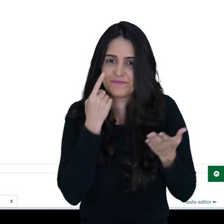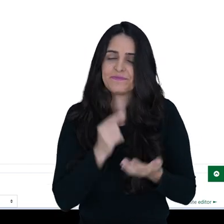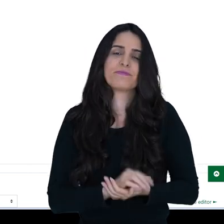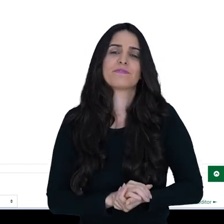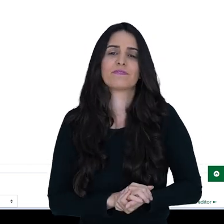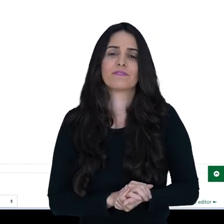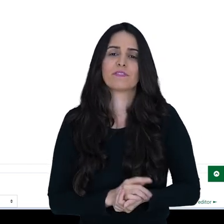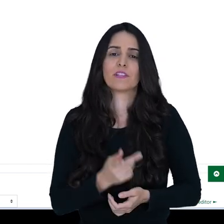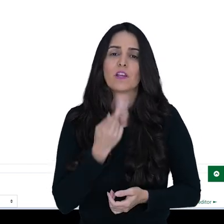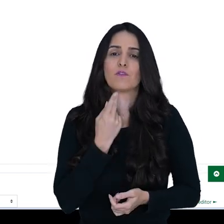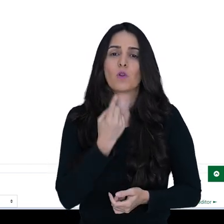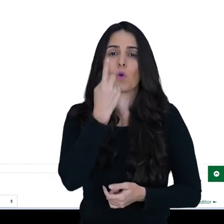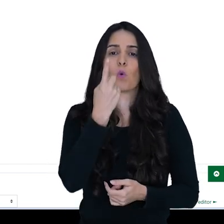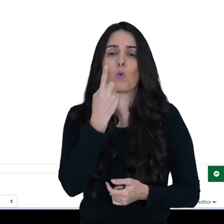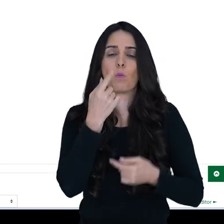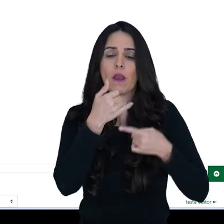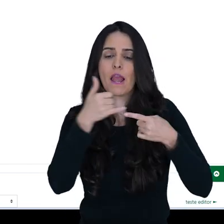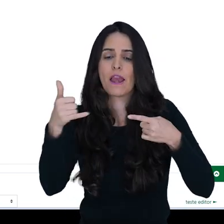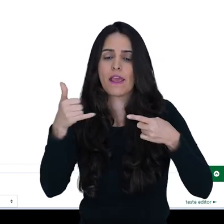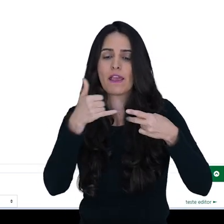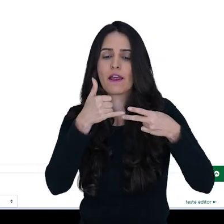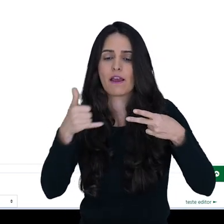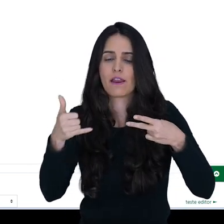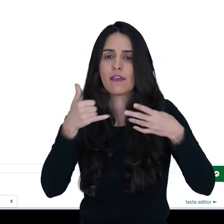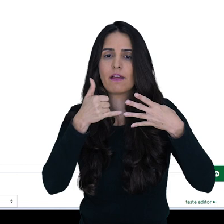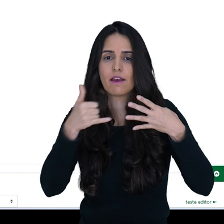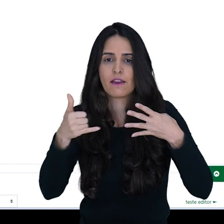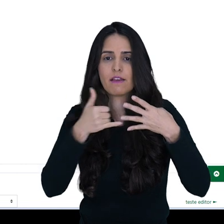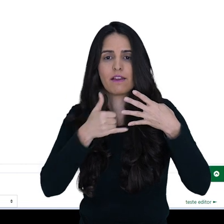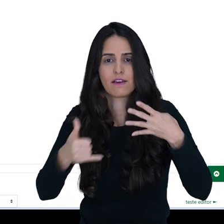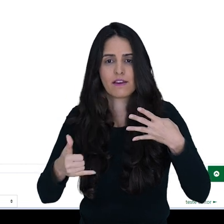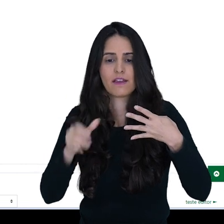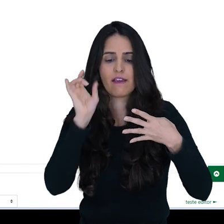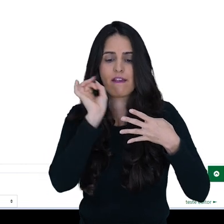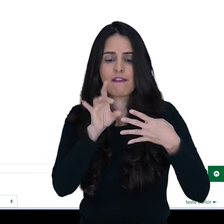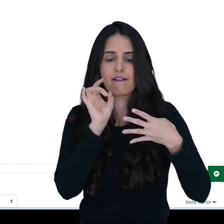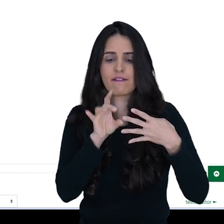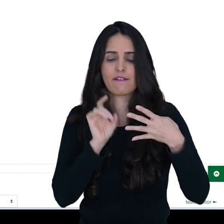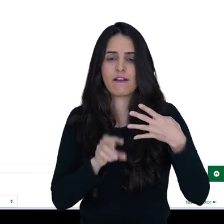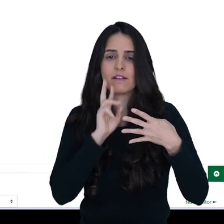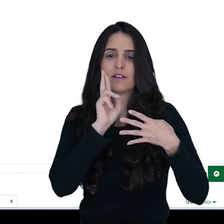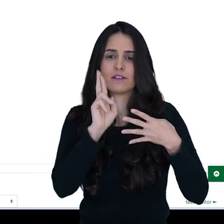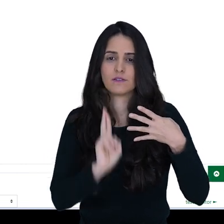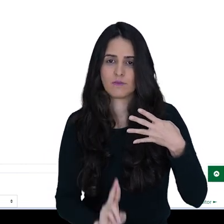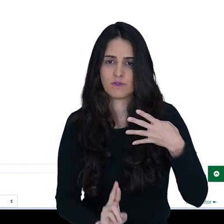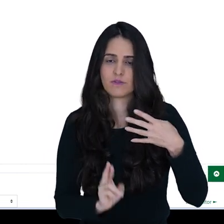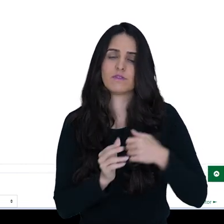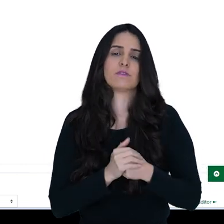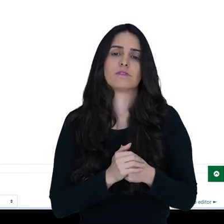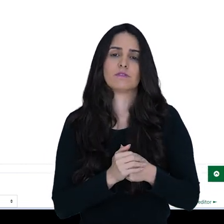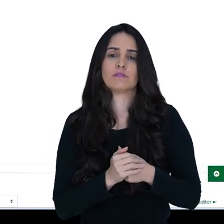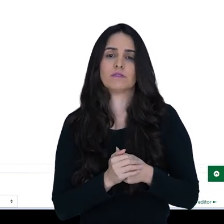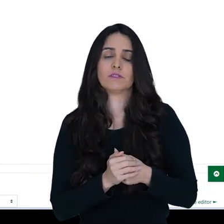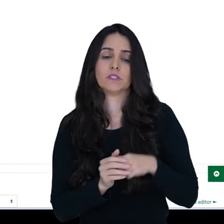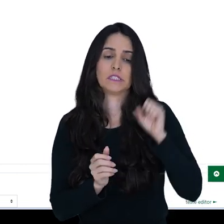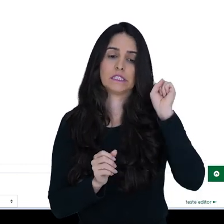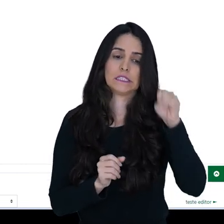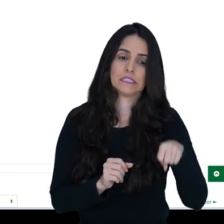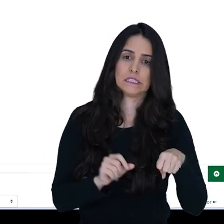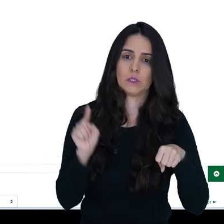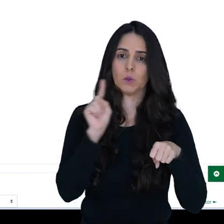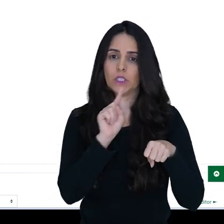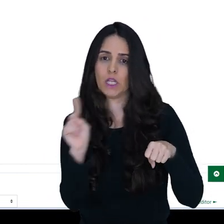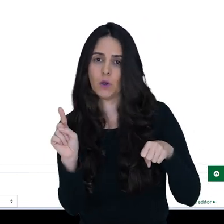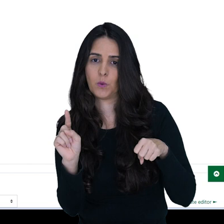ele já está me avisando. Use uma linha para cada resposta. Então, eu vou colocar resposta sim